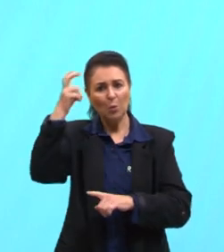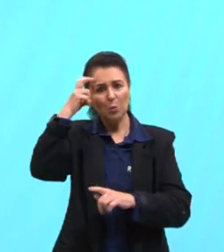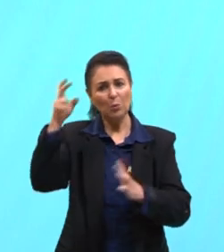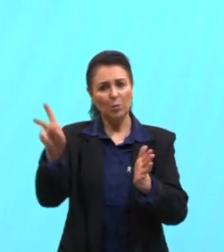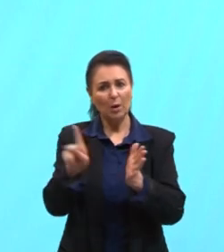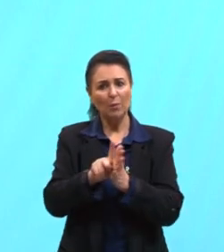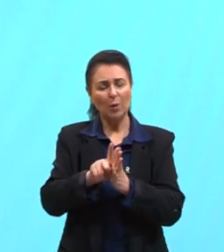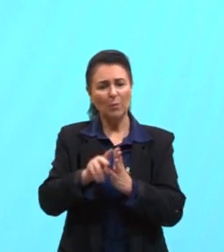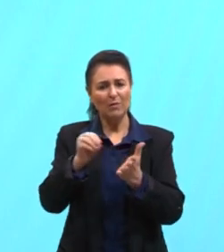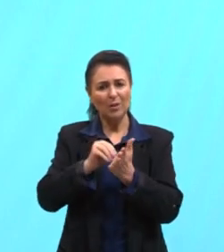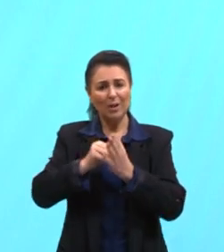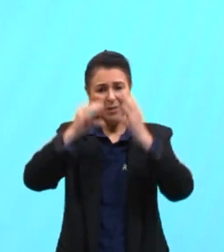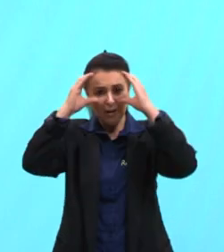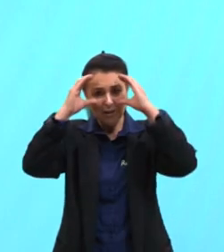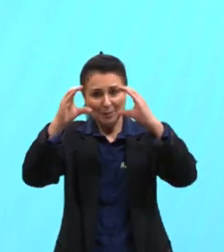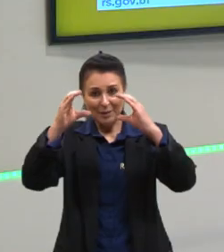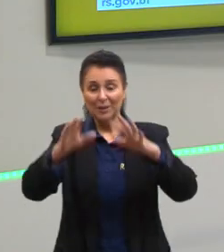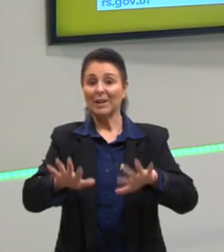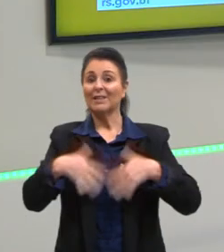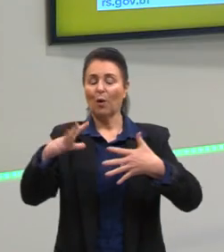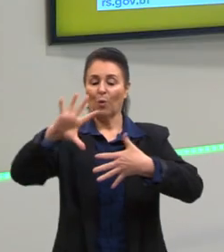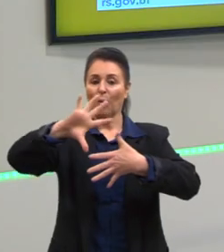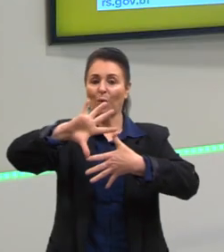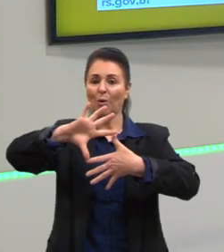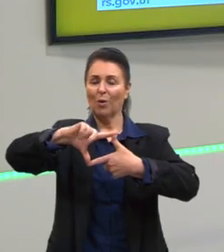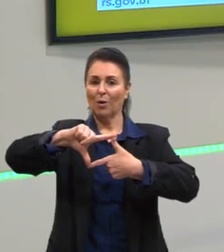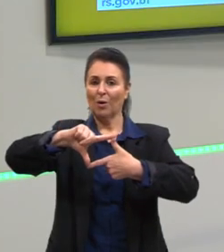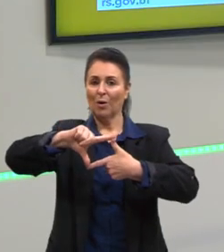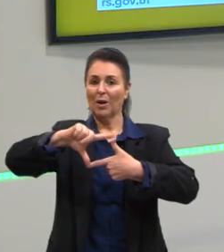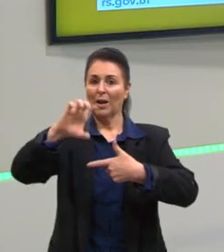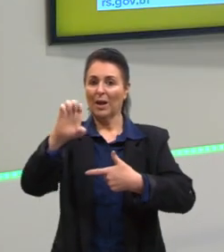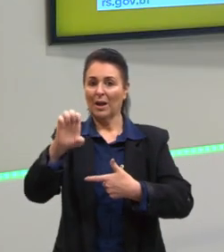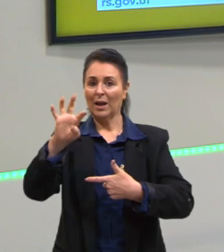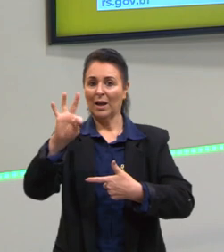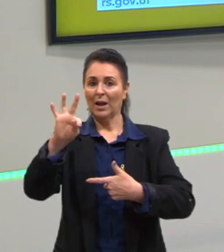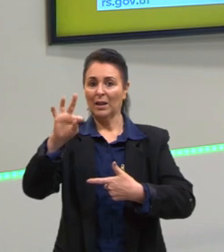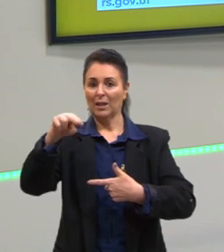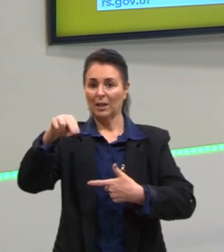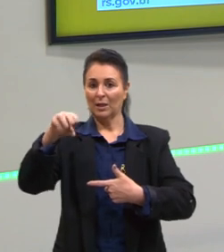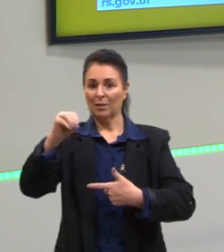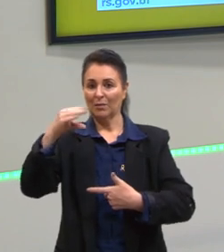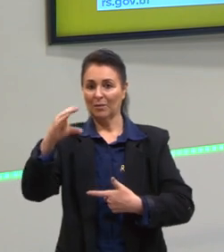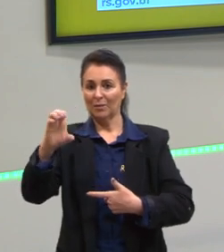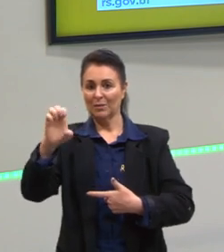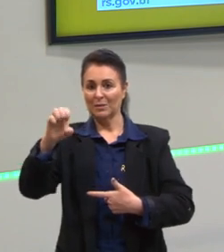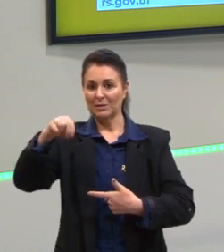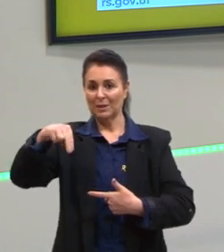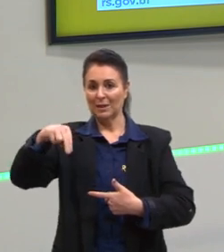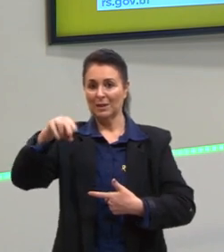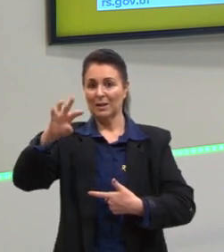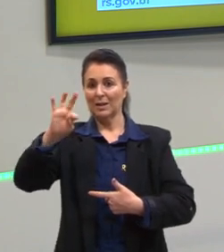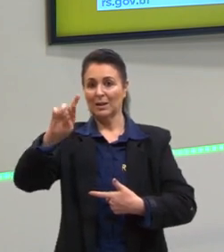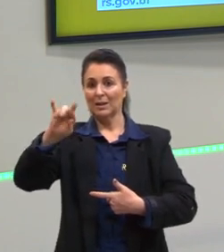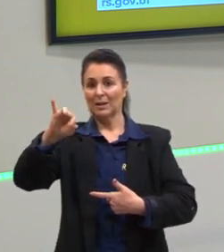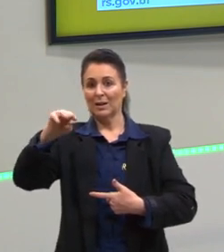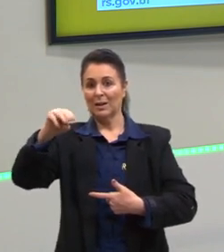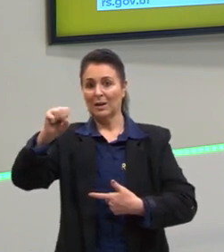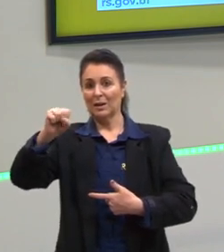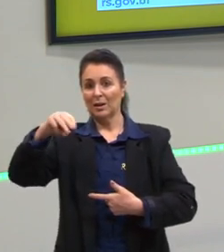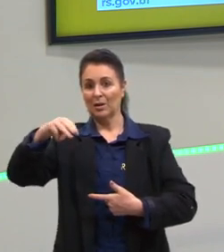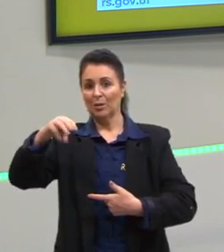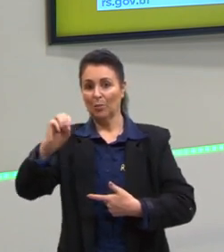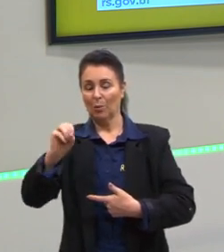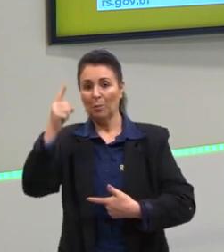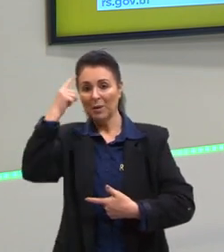essa é a questão do etnocentrismo. Lembre-se disso. Isso é bem comum, esses questionamentos. Deixar que a minha cultura e o meu grupo social é